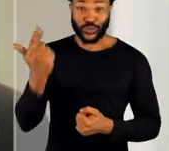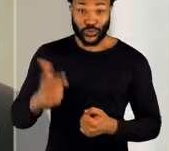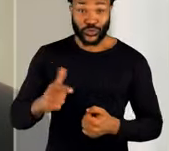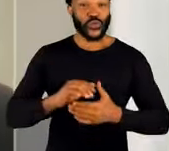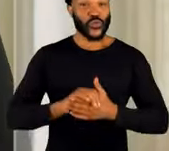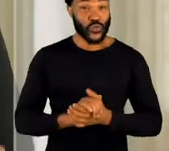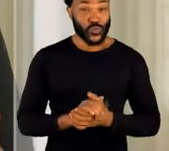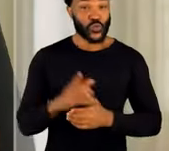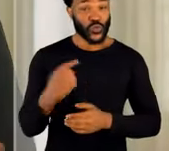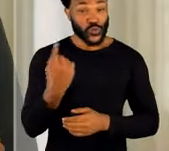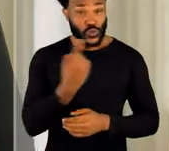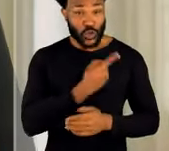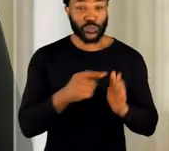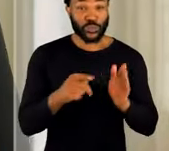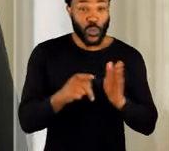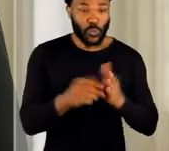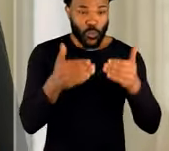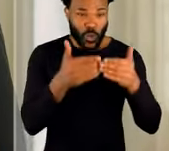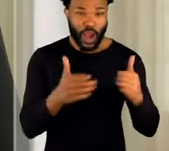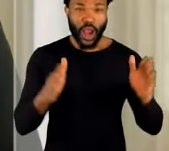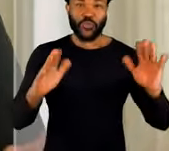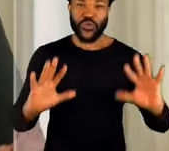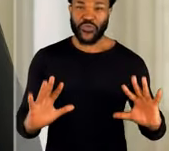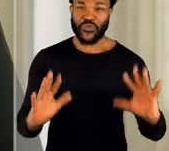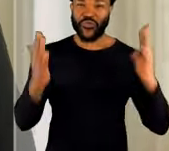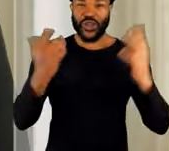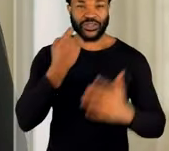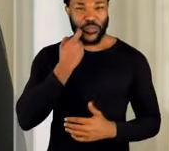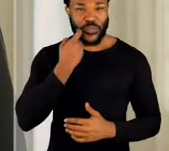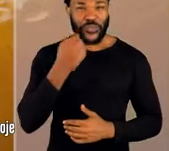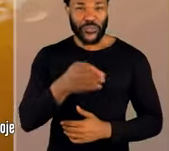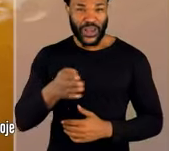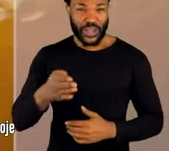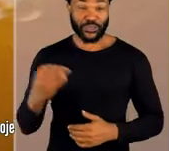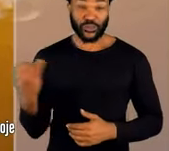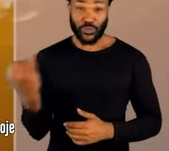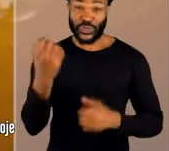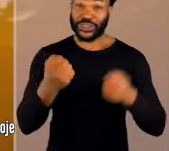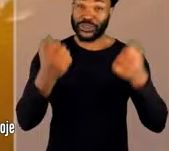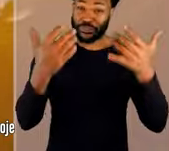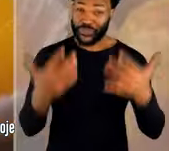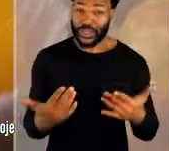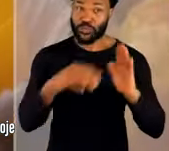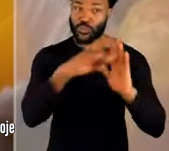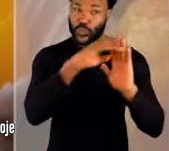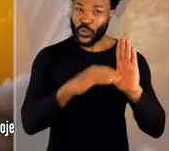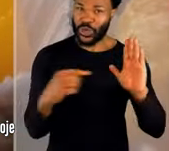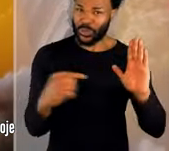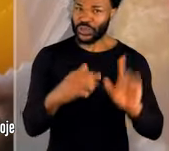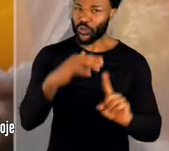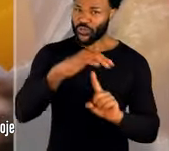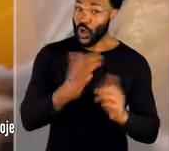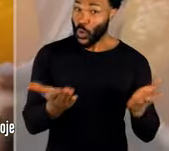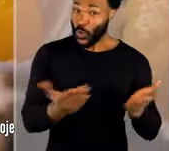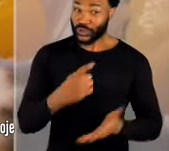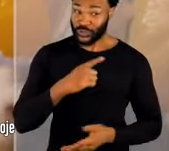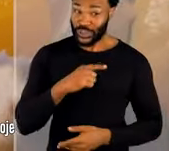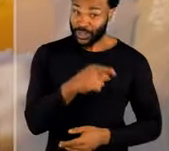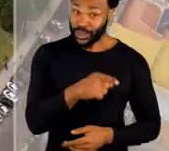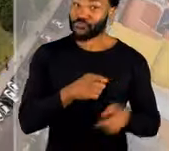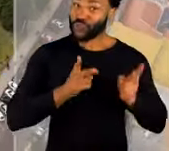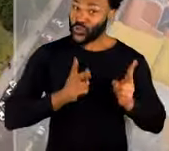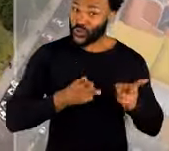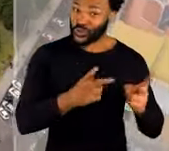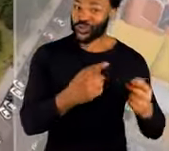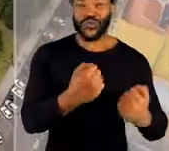prefeitura. E vamos abrir o Eco Camping com a Festa do Peixe. E é importante que se diga, todo evento e feira que ocorre hoje